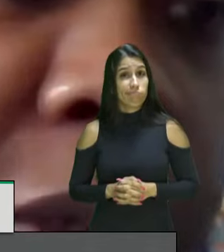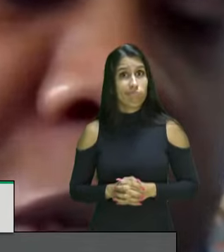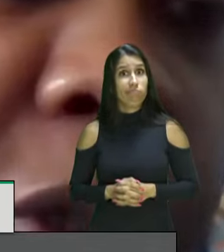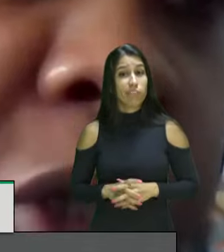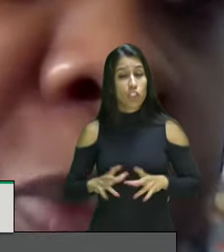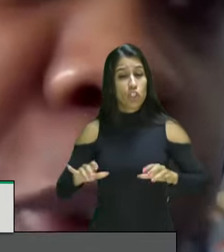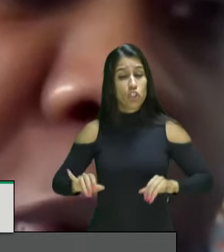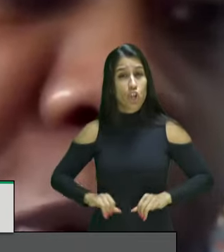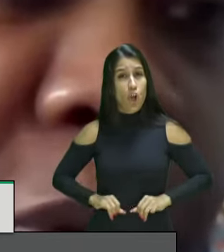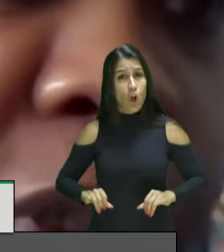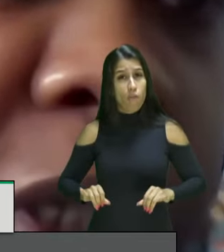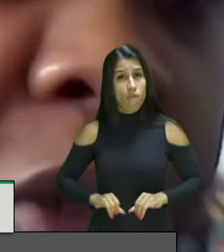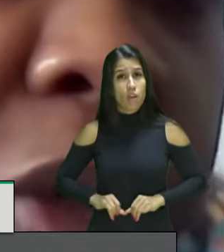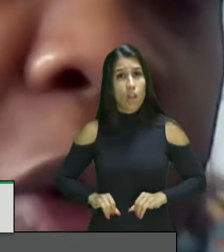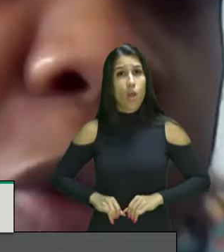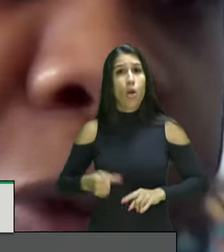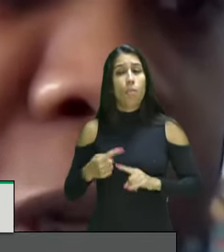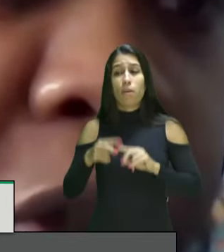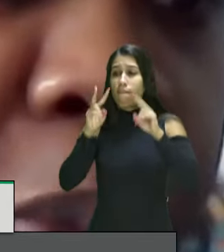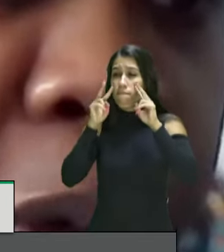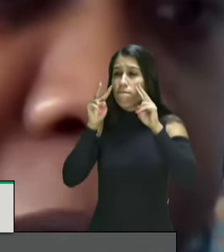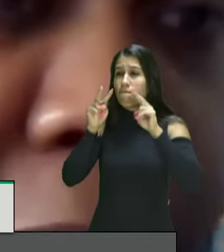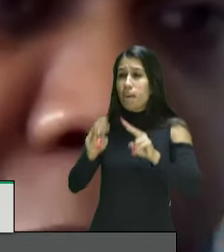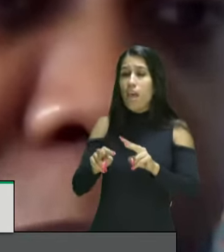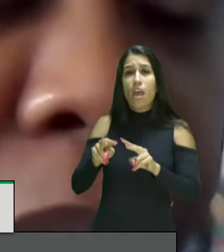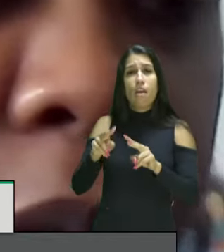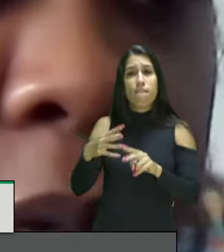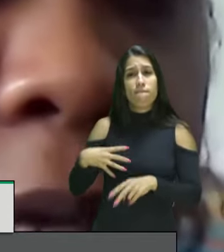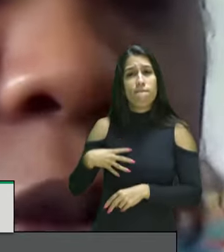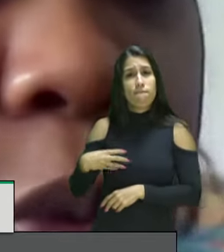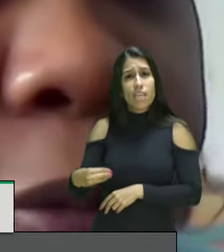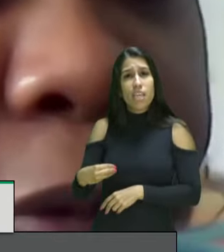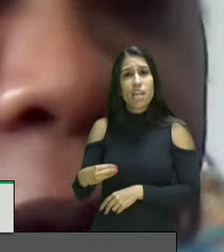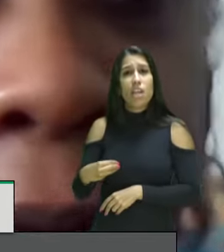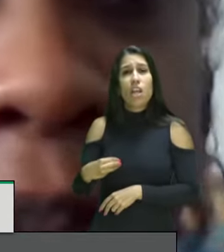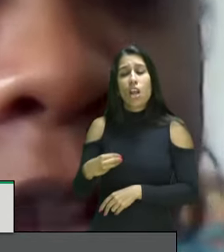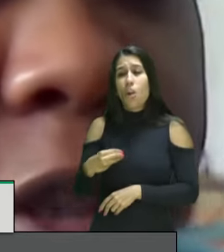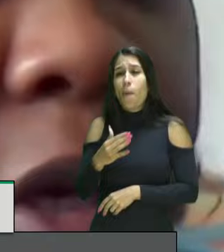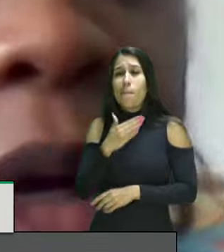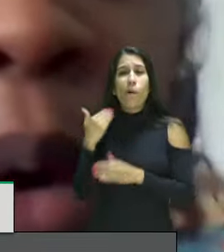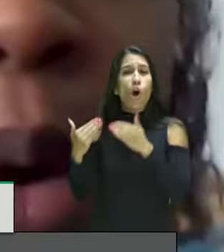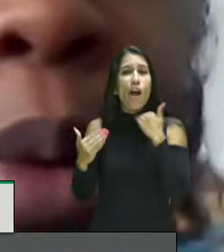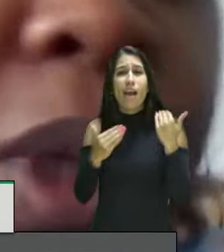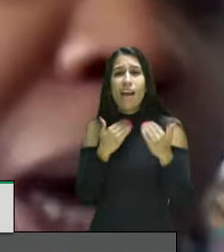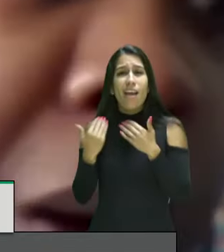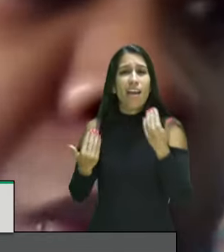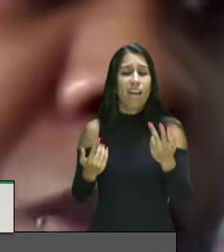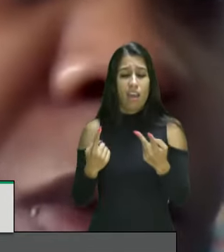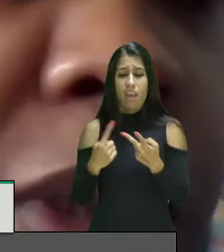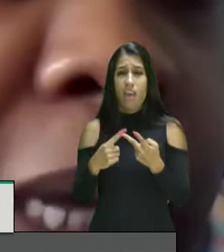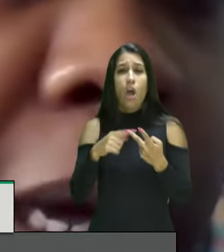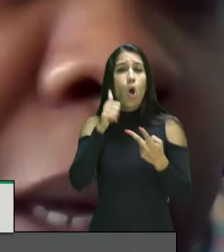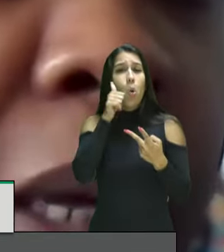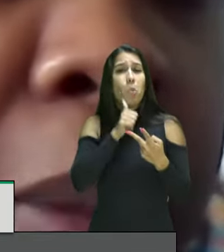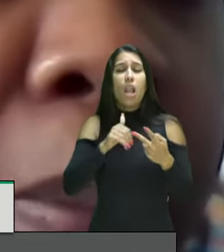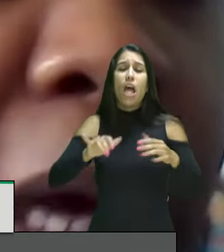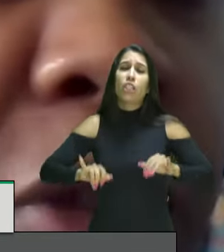seus esposos e seus filhos morrerem na sua frente ou não